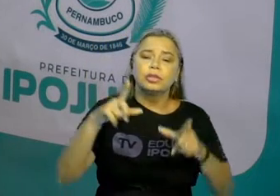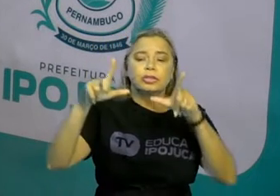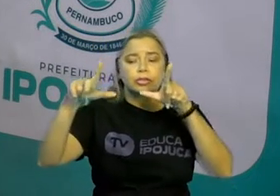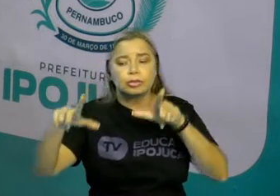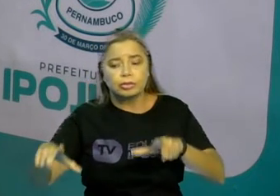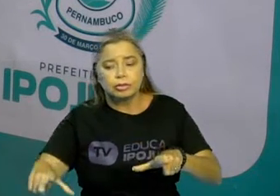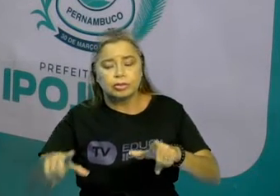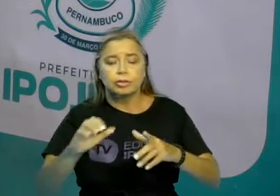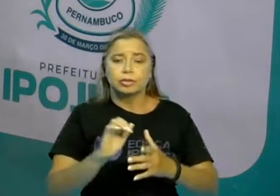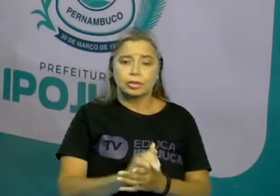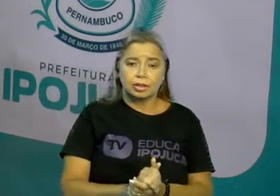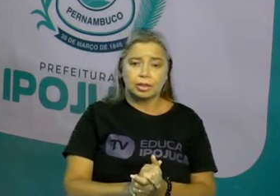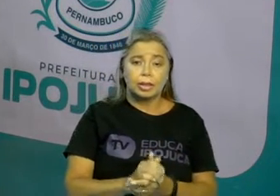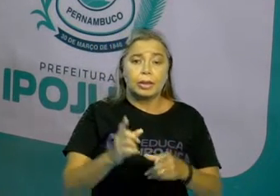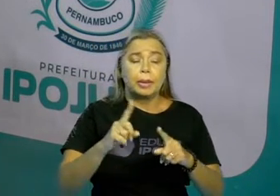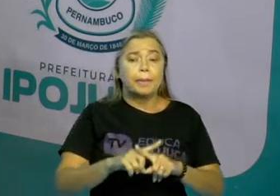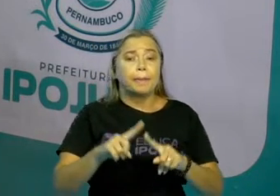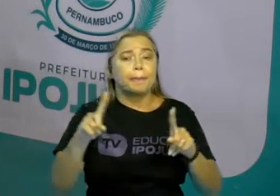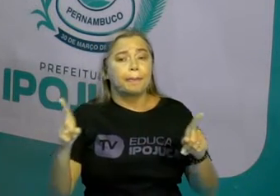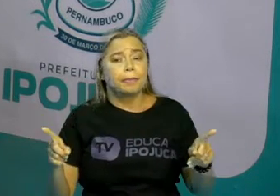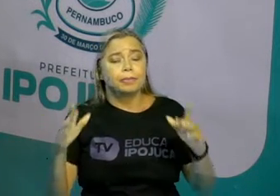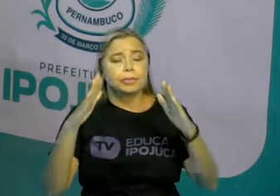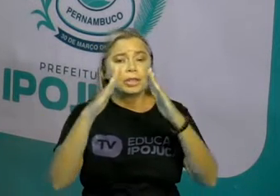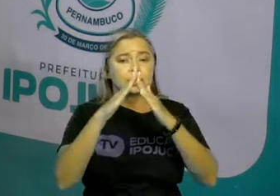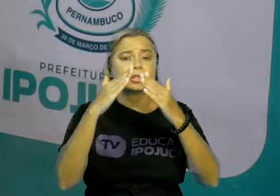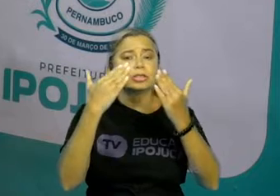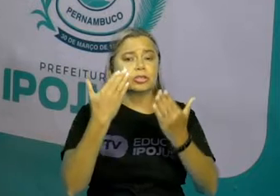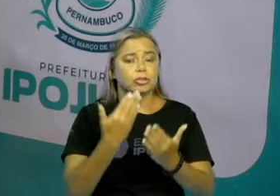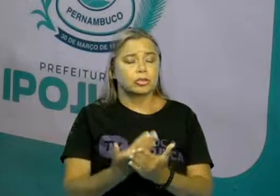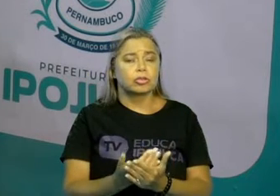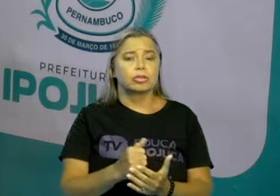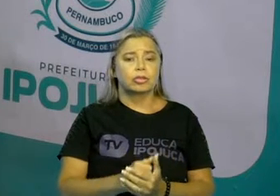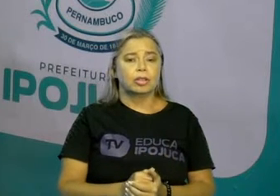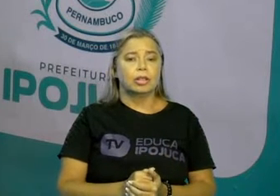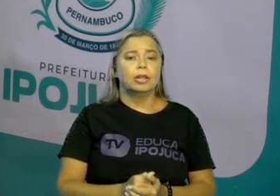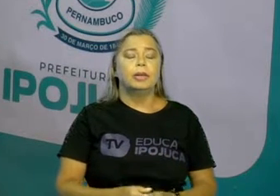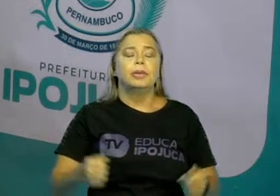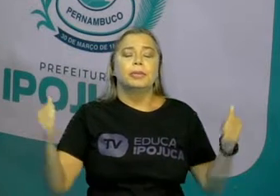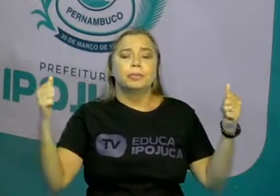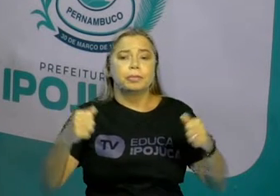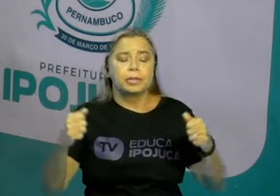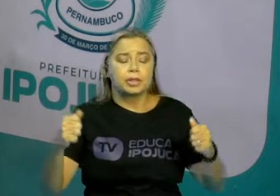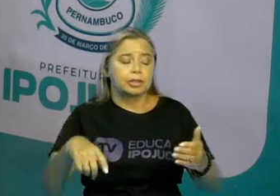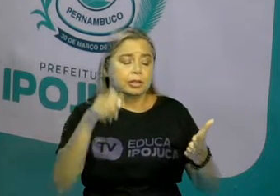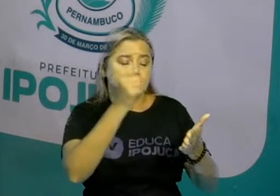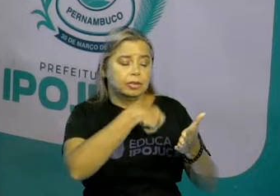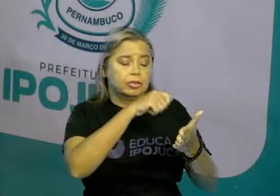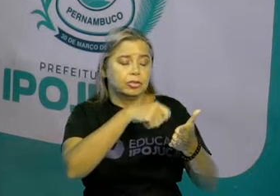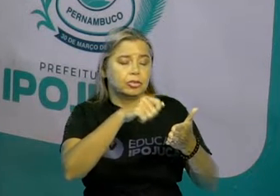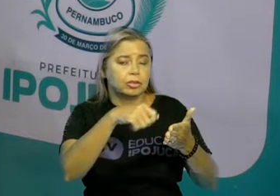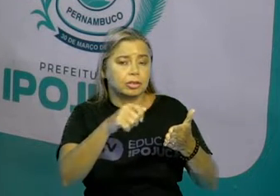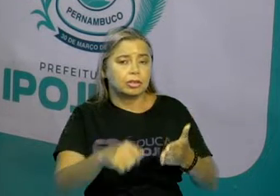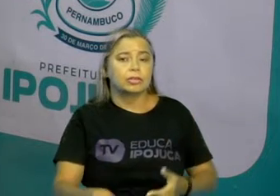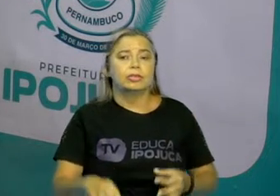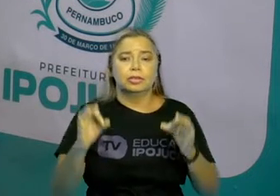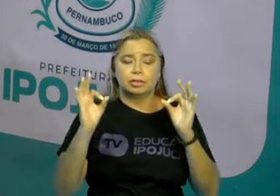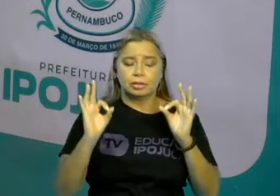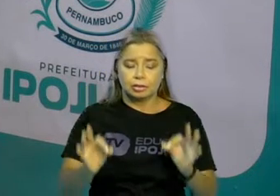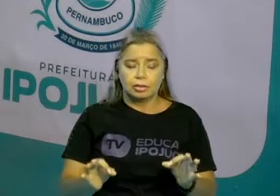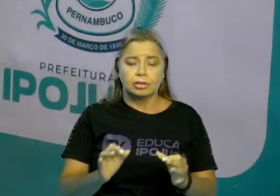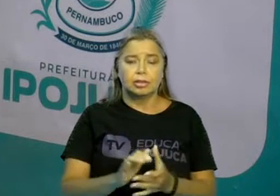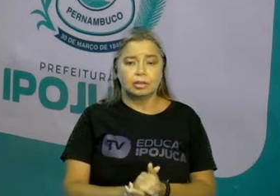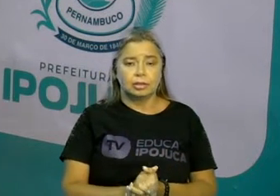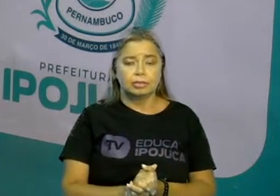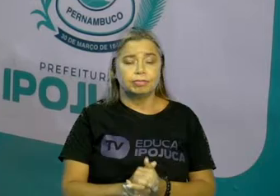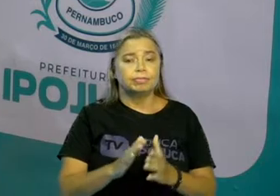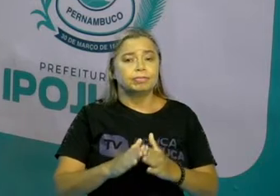Mas, quando se trata da escola, a gente tem que levar em conta a escrita ortográfica. Por isso que a gente vai